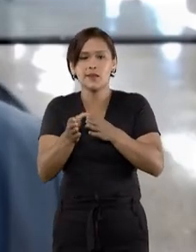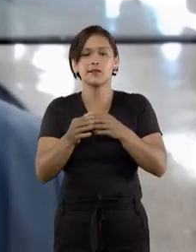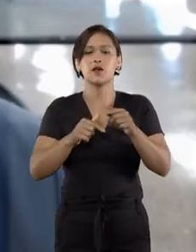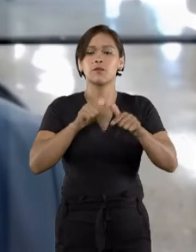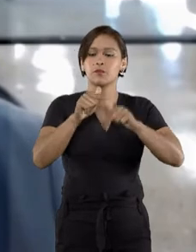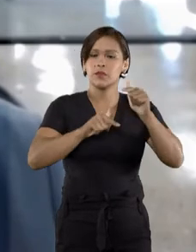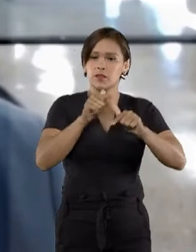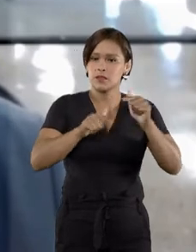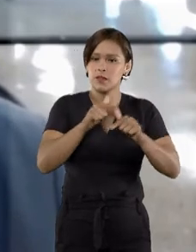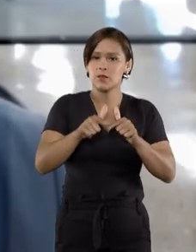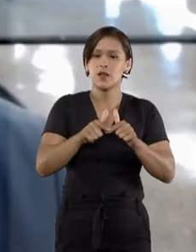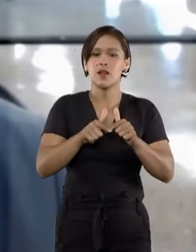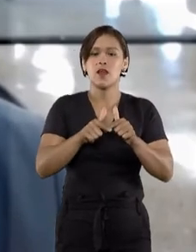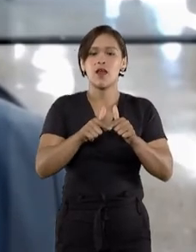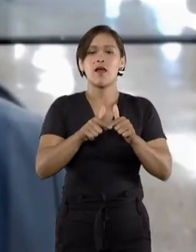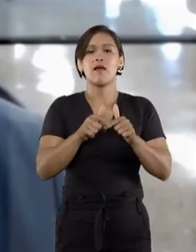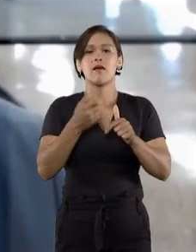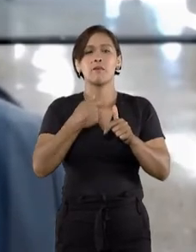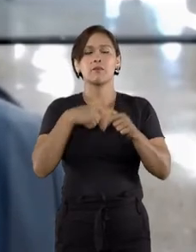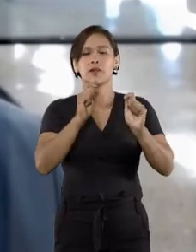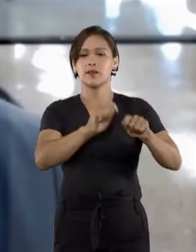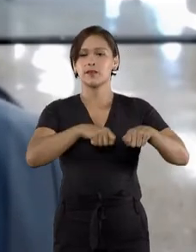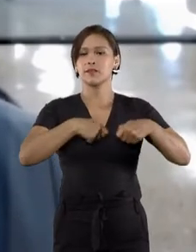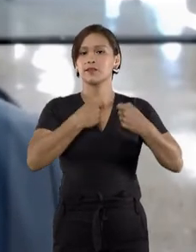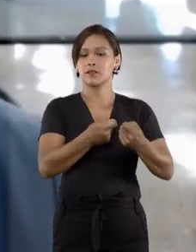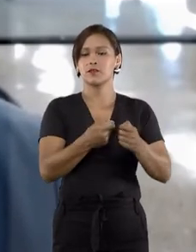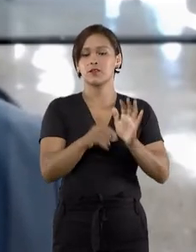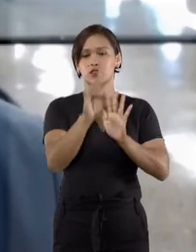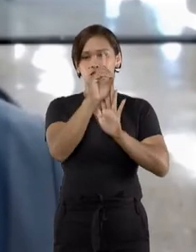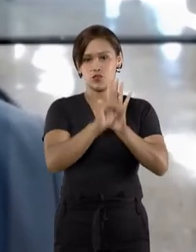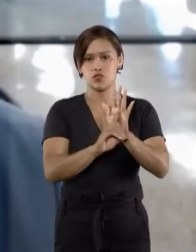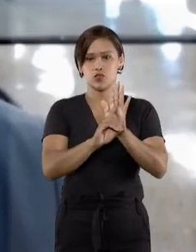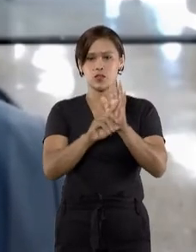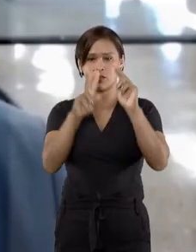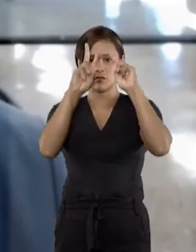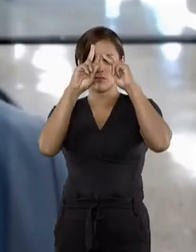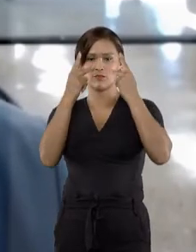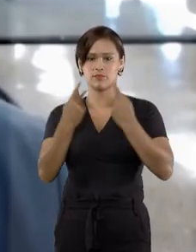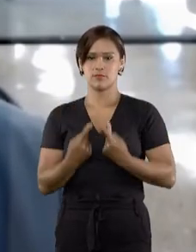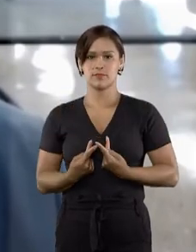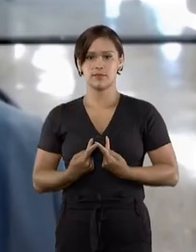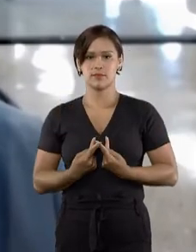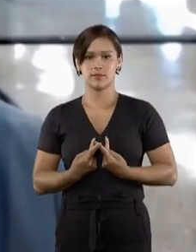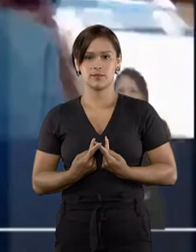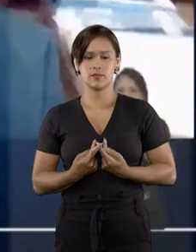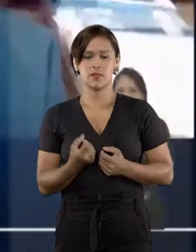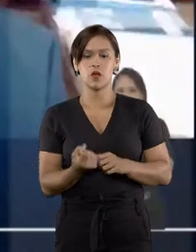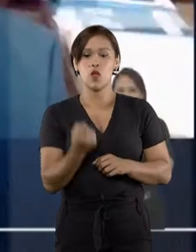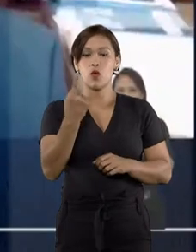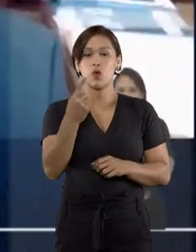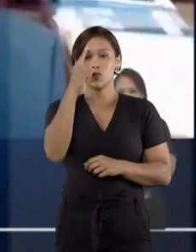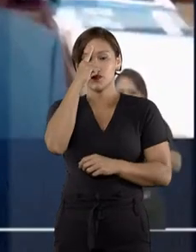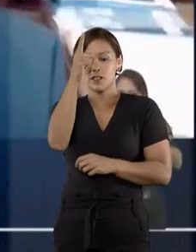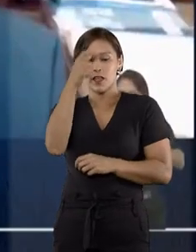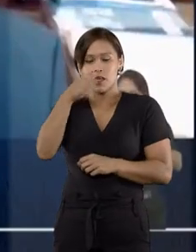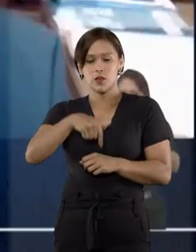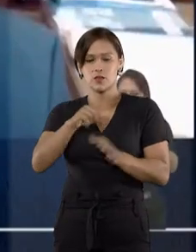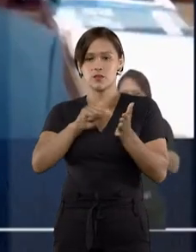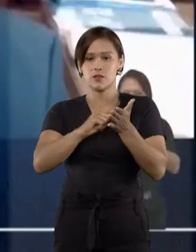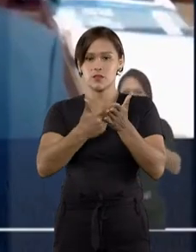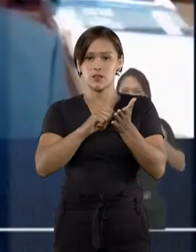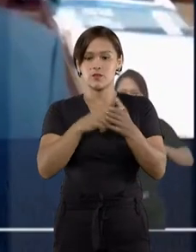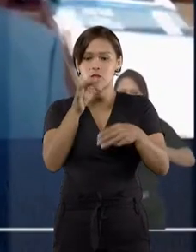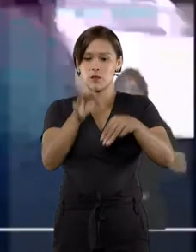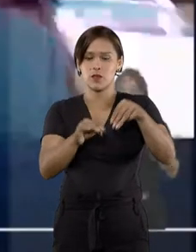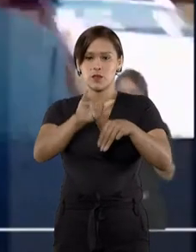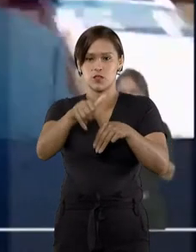como ferramenta para a defesa dos direitos humanos. Um dos idealizadores do livro,